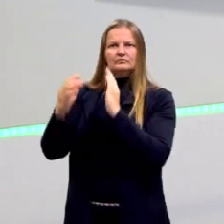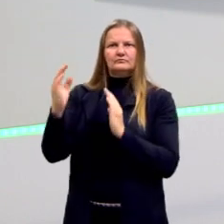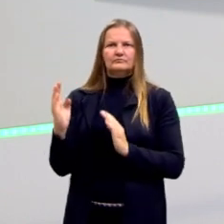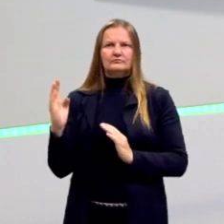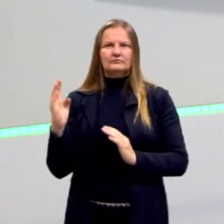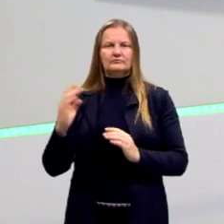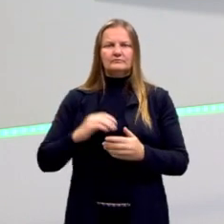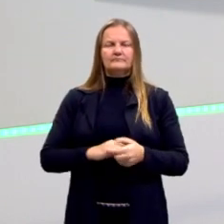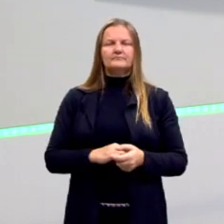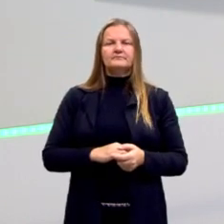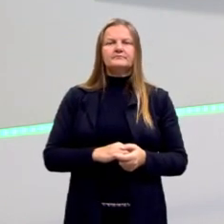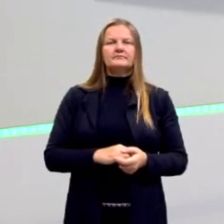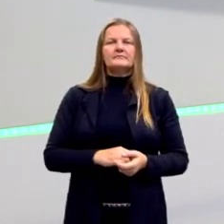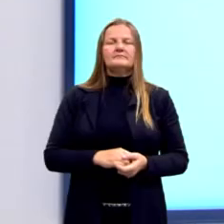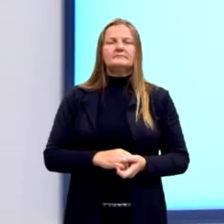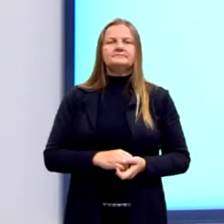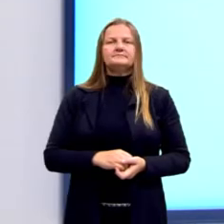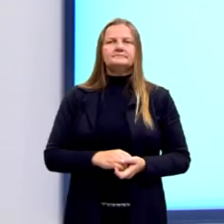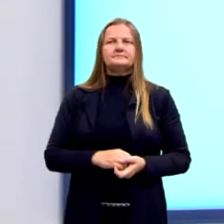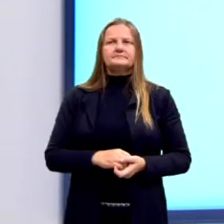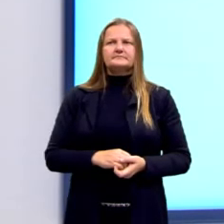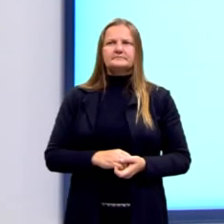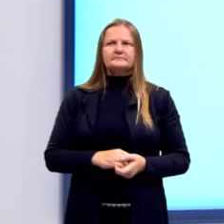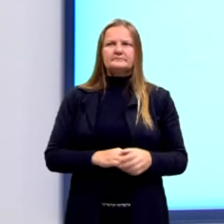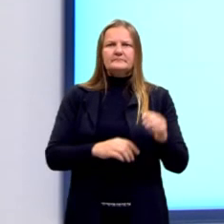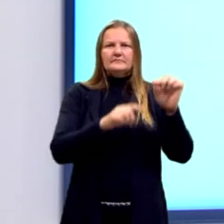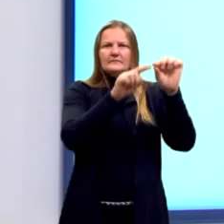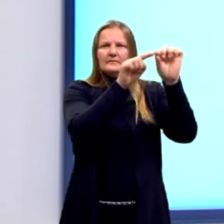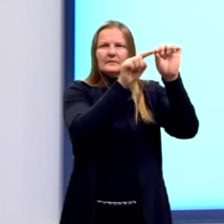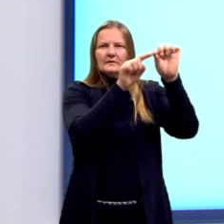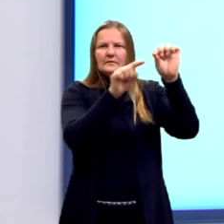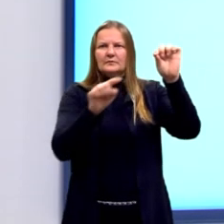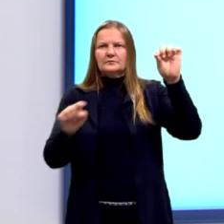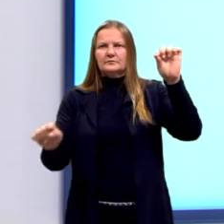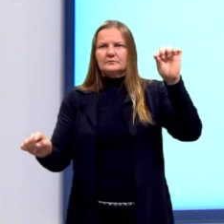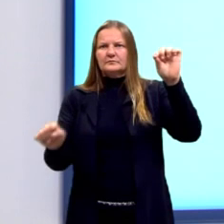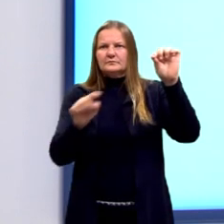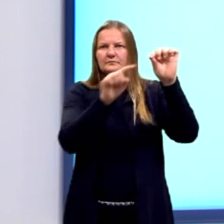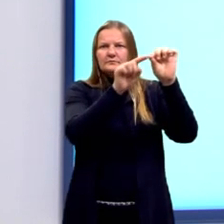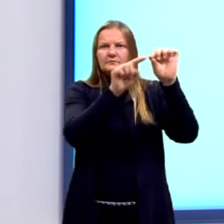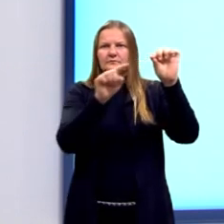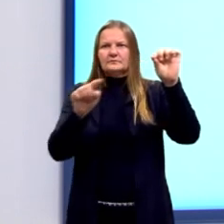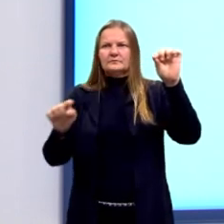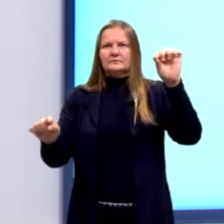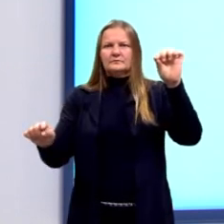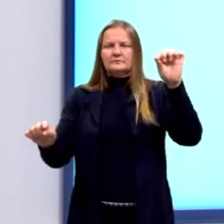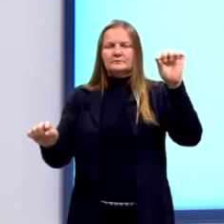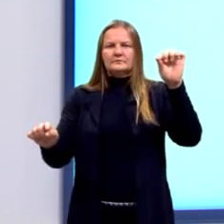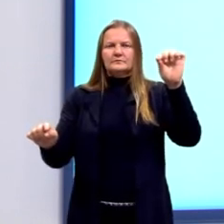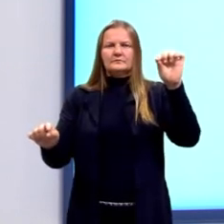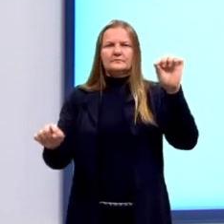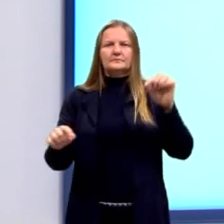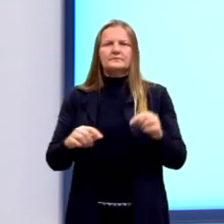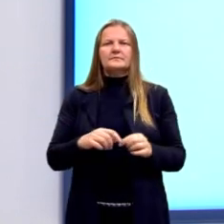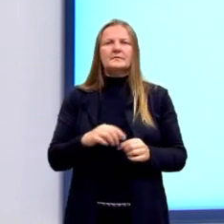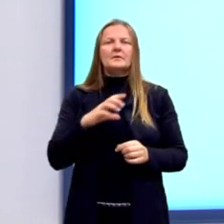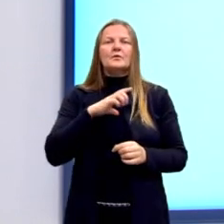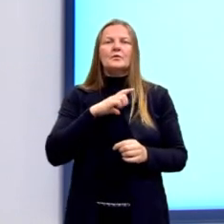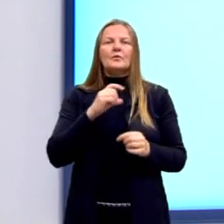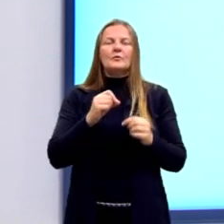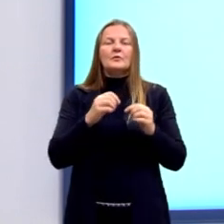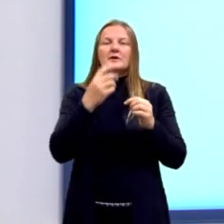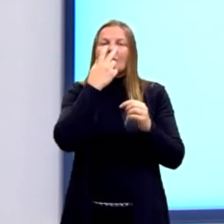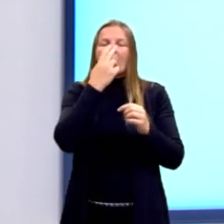segmentos AD e BC, que seriam, então, aqui, eles formam ali os cabos de